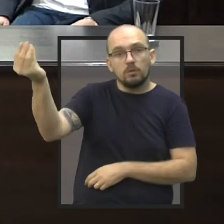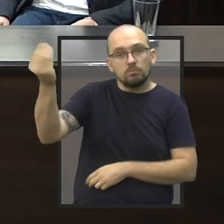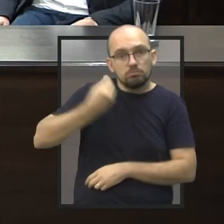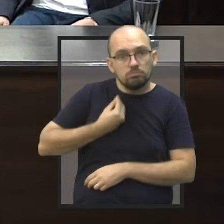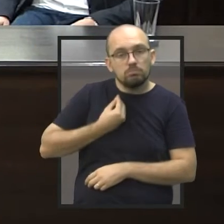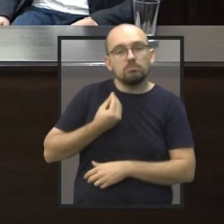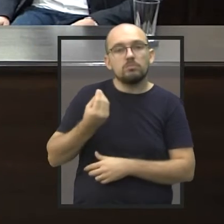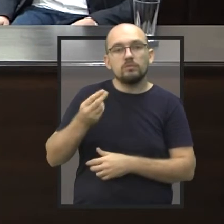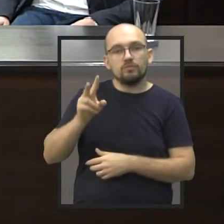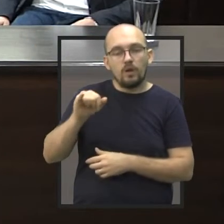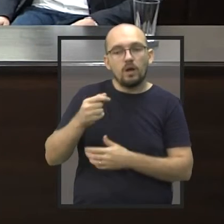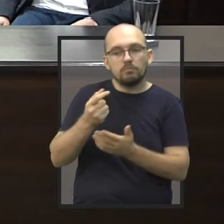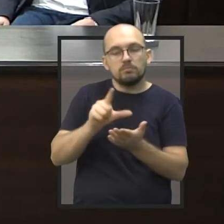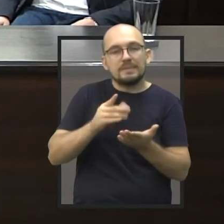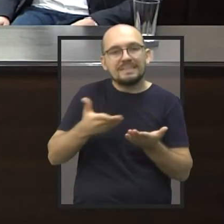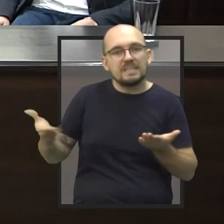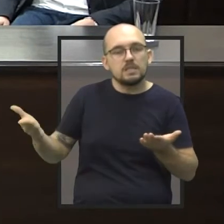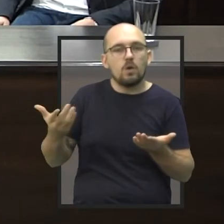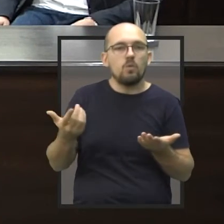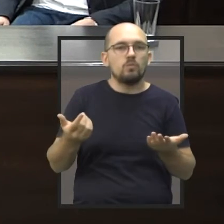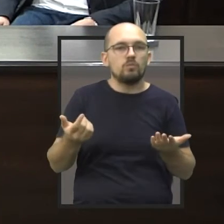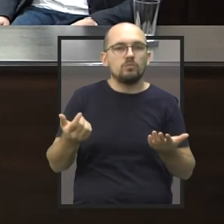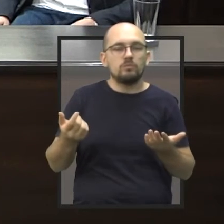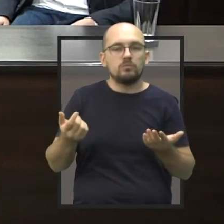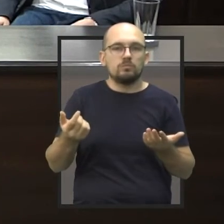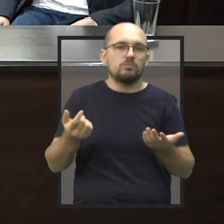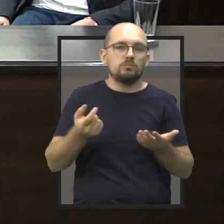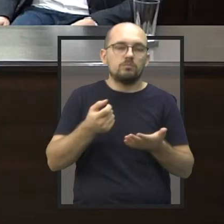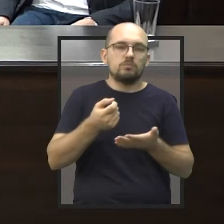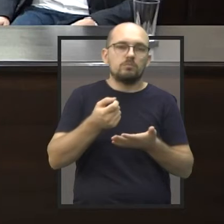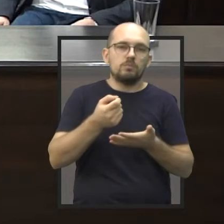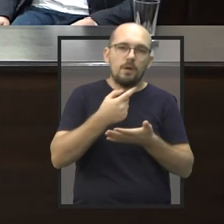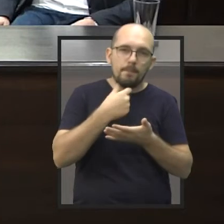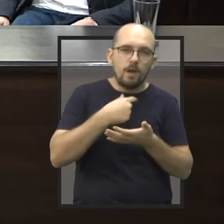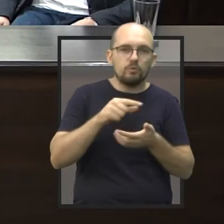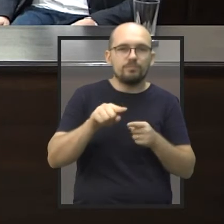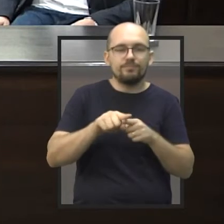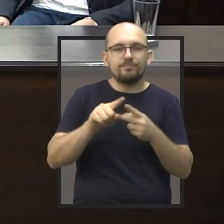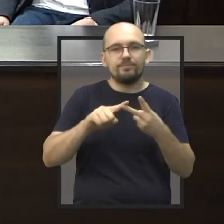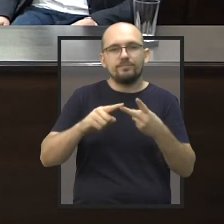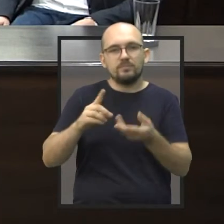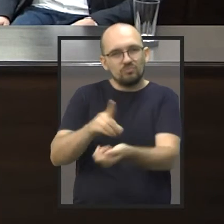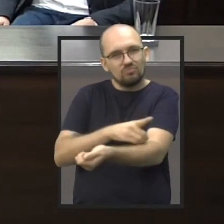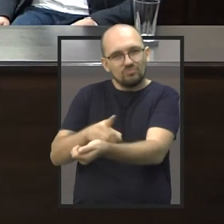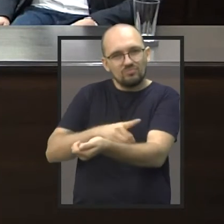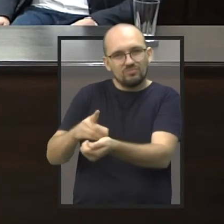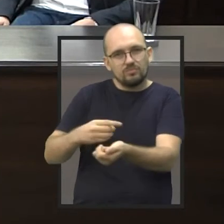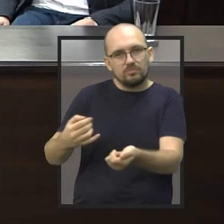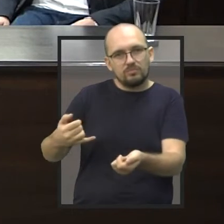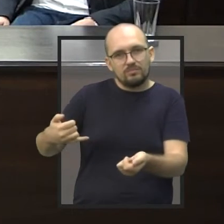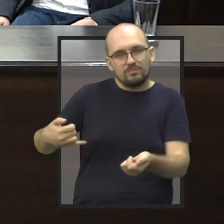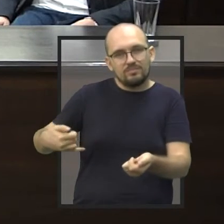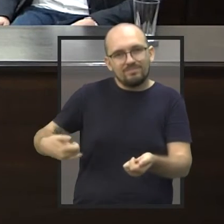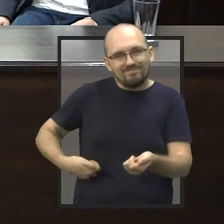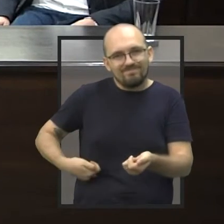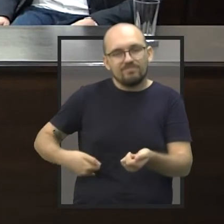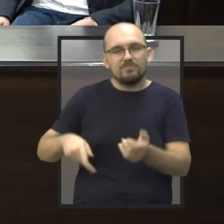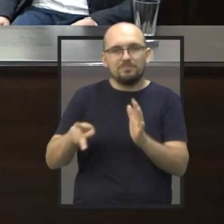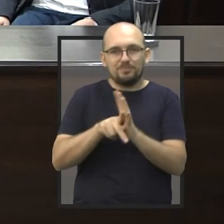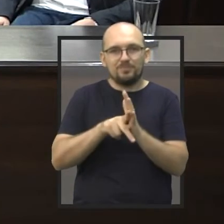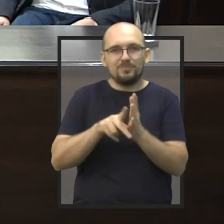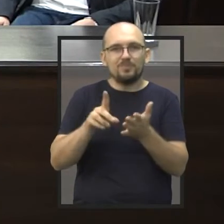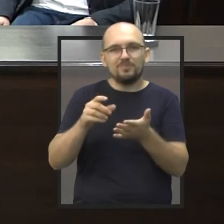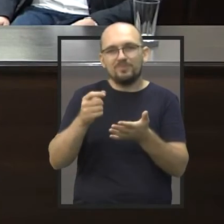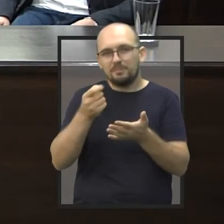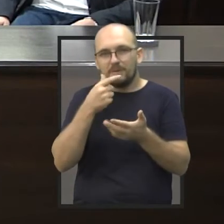medicamentos e insumos, entre eles, insulina e as agulhas, para atender a população que precisa.